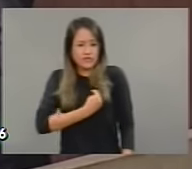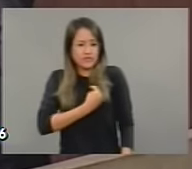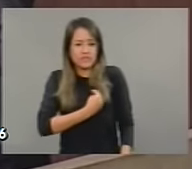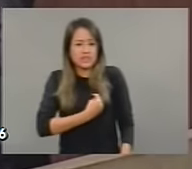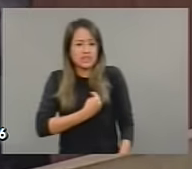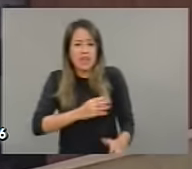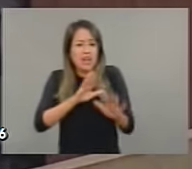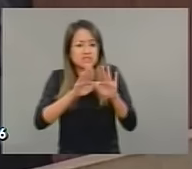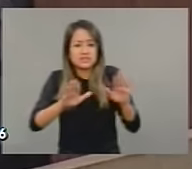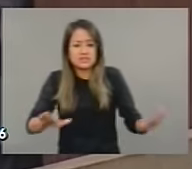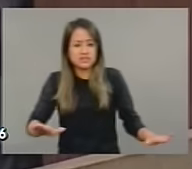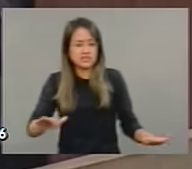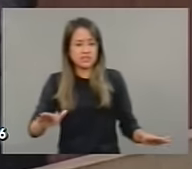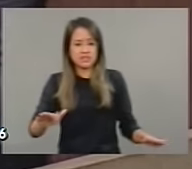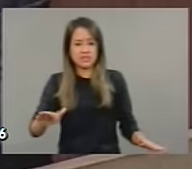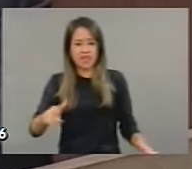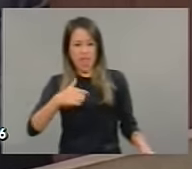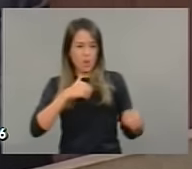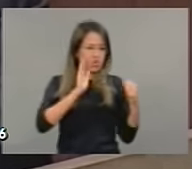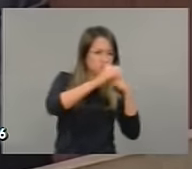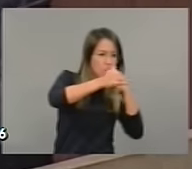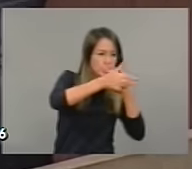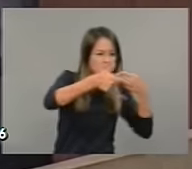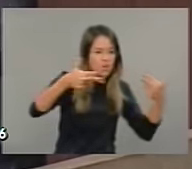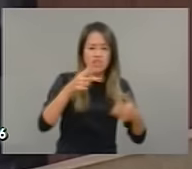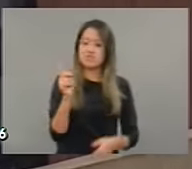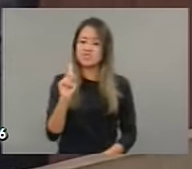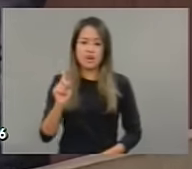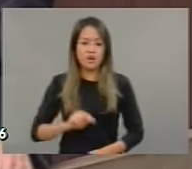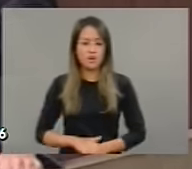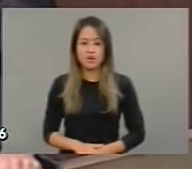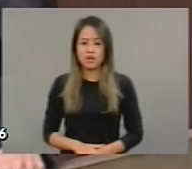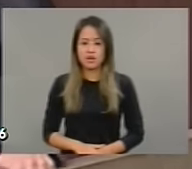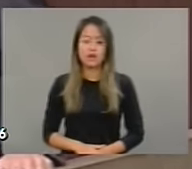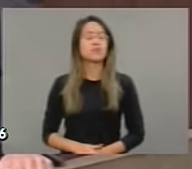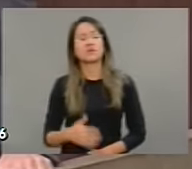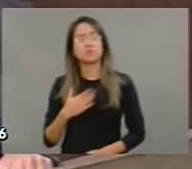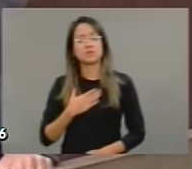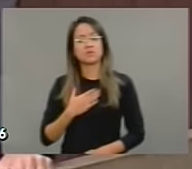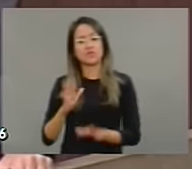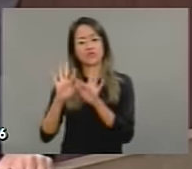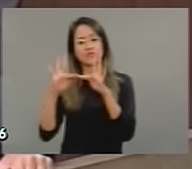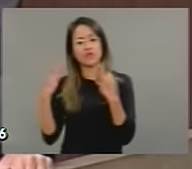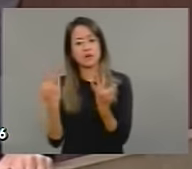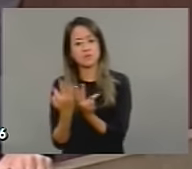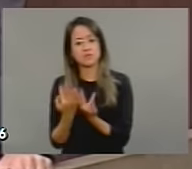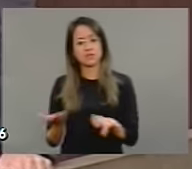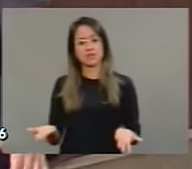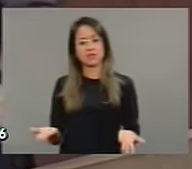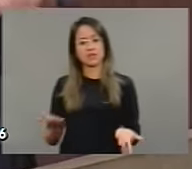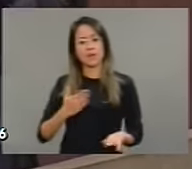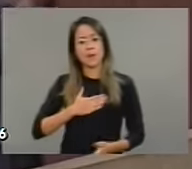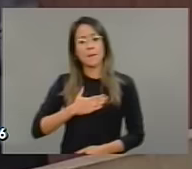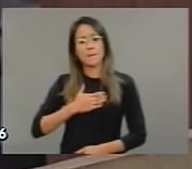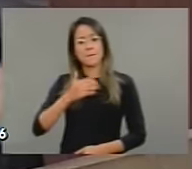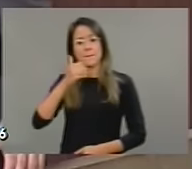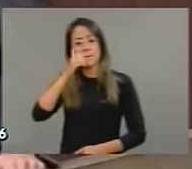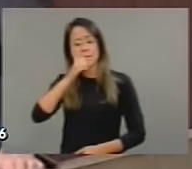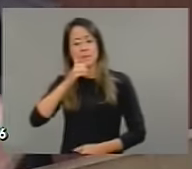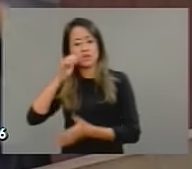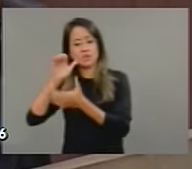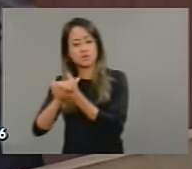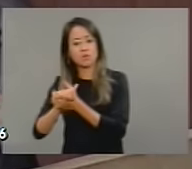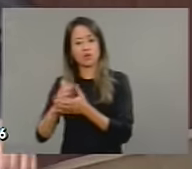isso é muito ruim. Eu e os meus familiares, minha companheira, fomos todos